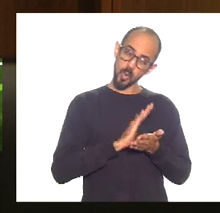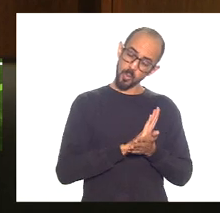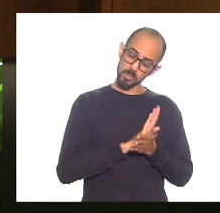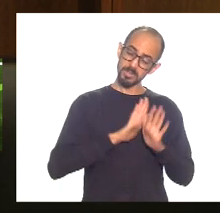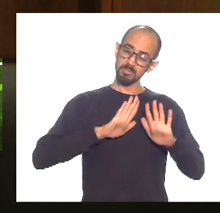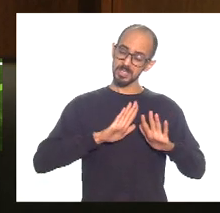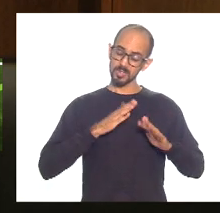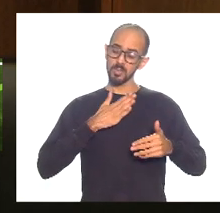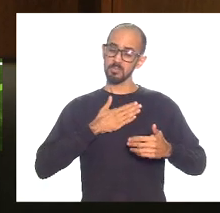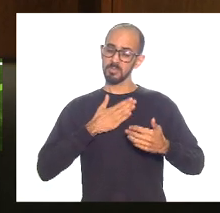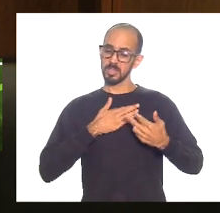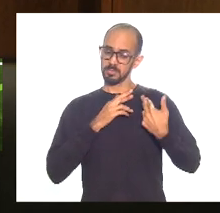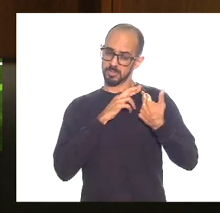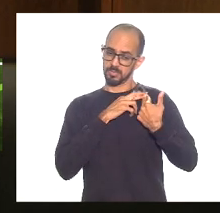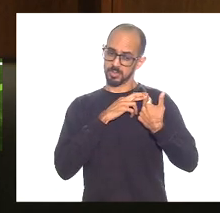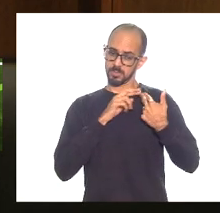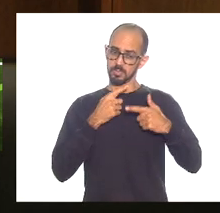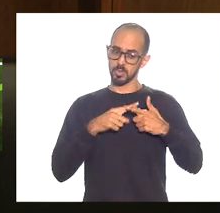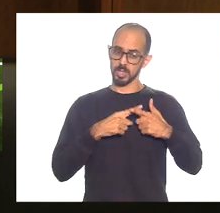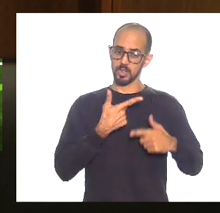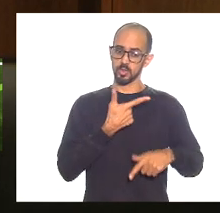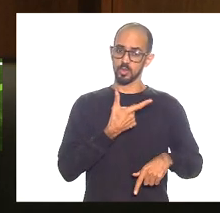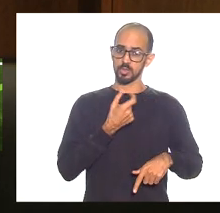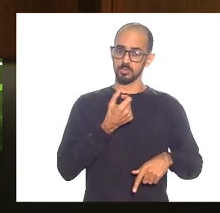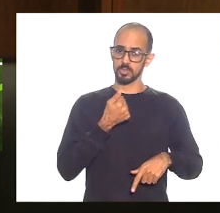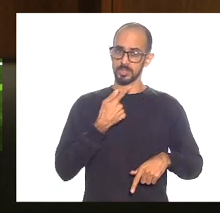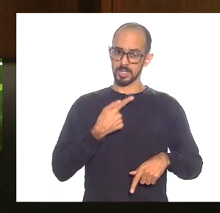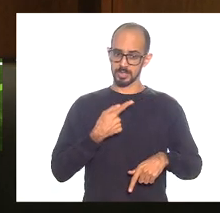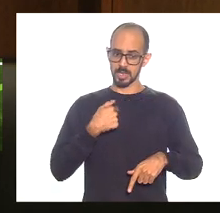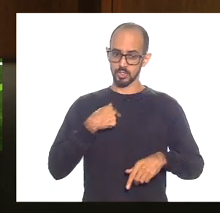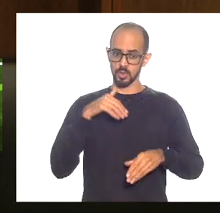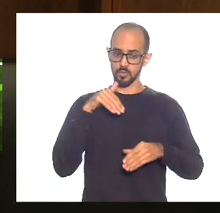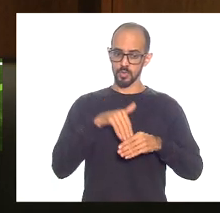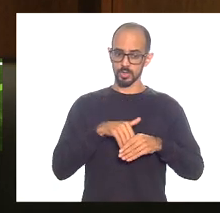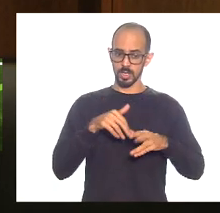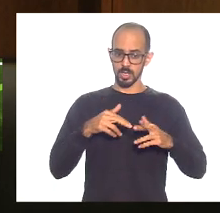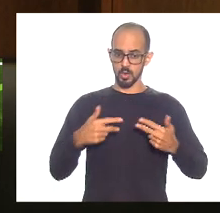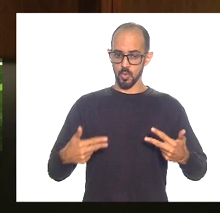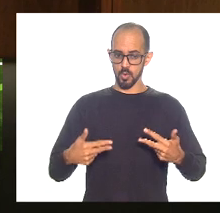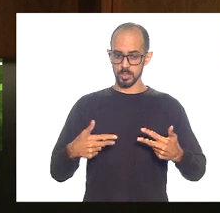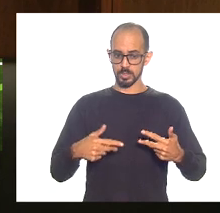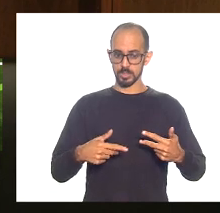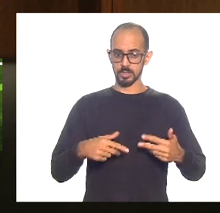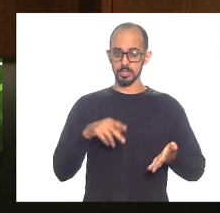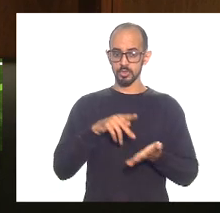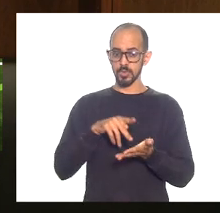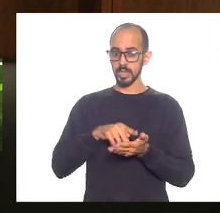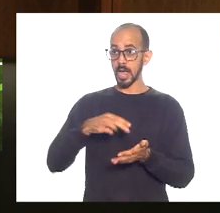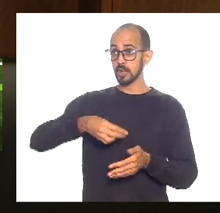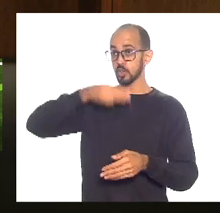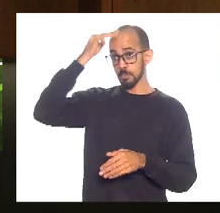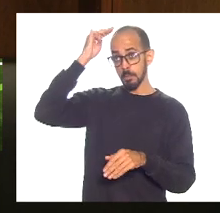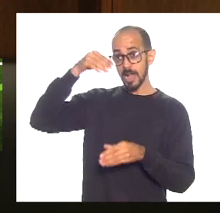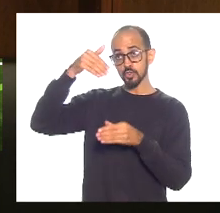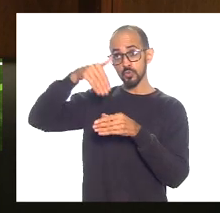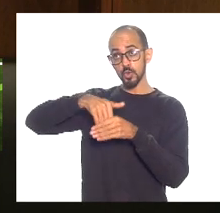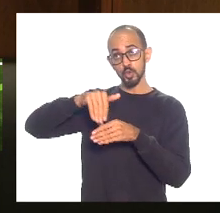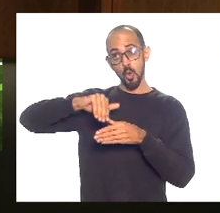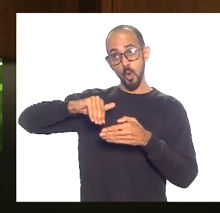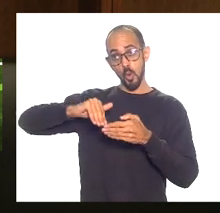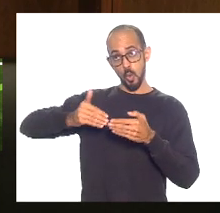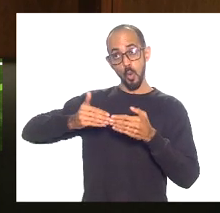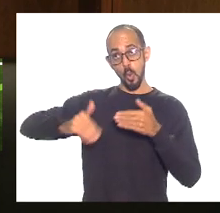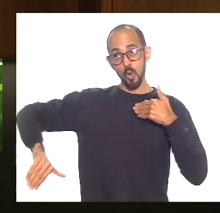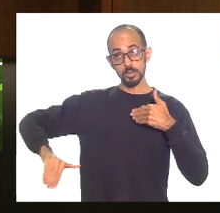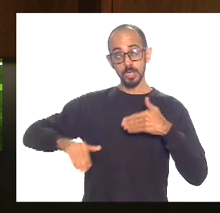porque em 16, 17 e 18 eu votei coisas aqui que ele votou contra como a maioria que eu estou vendo aqui